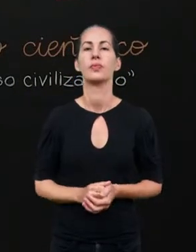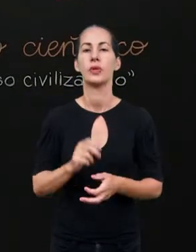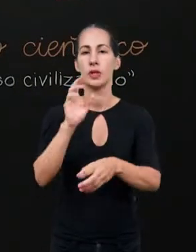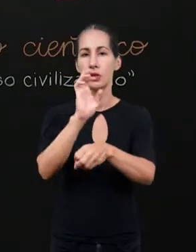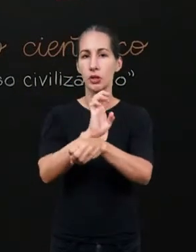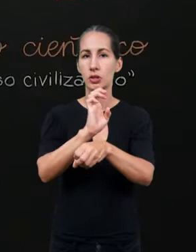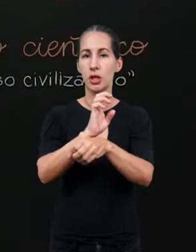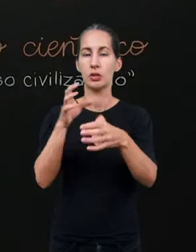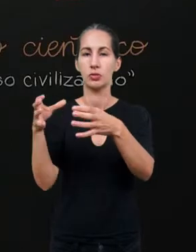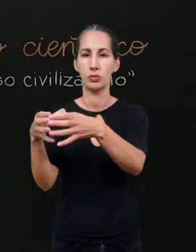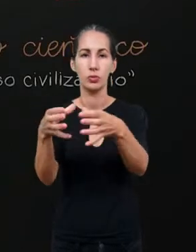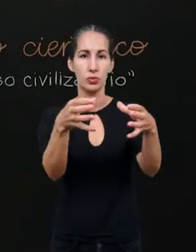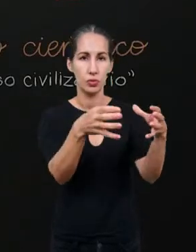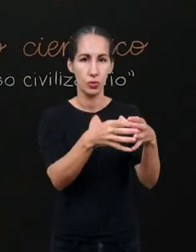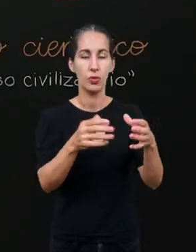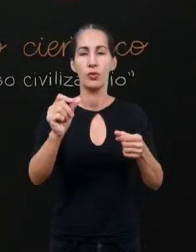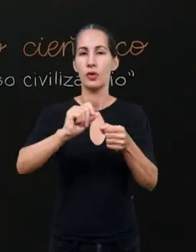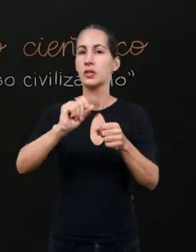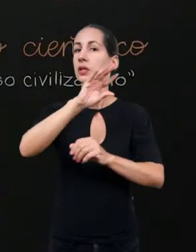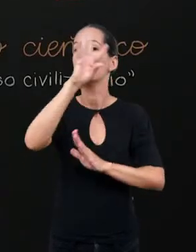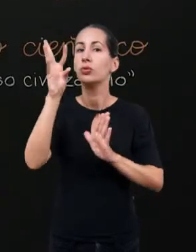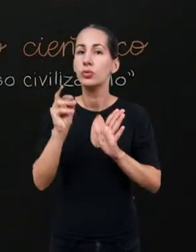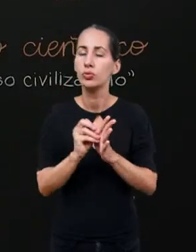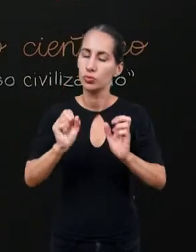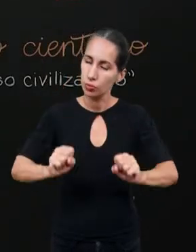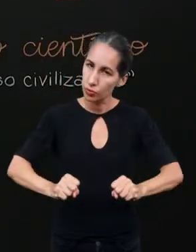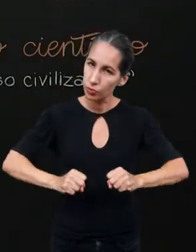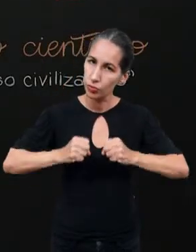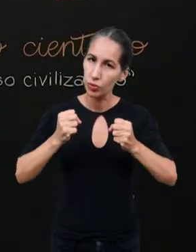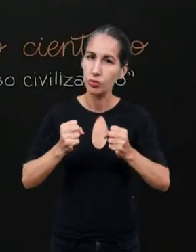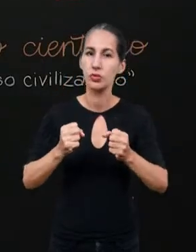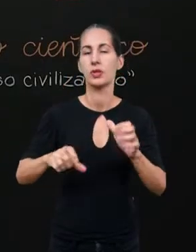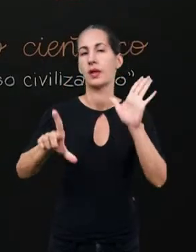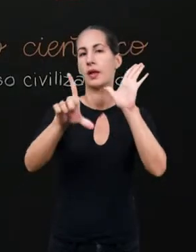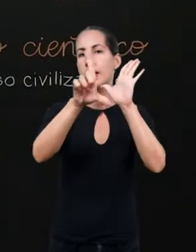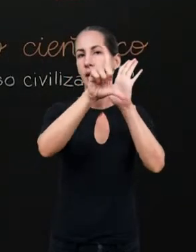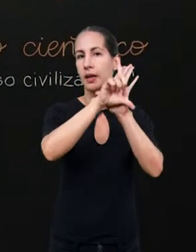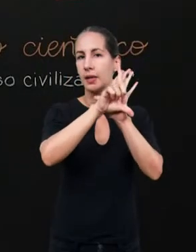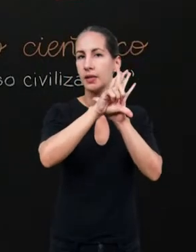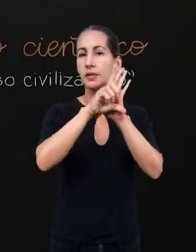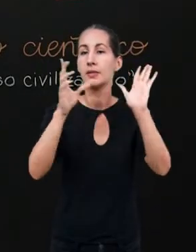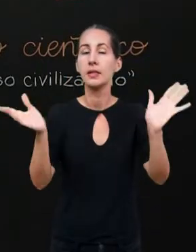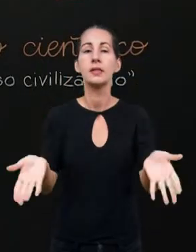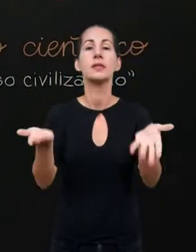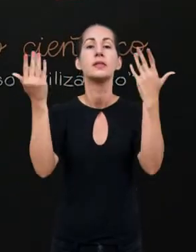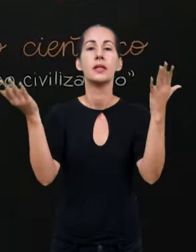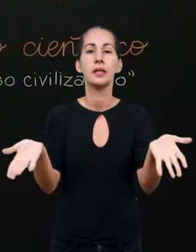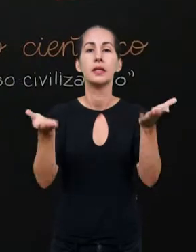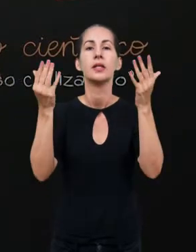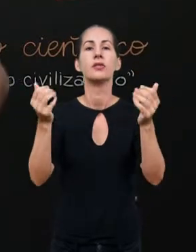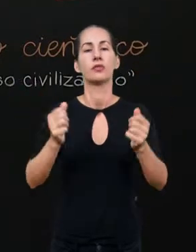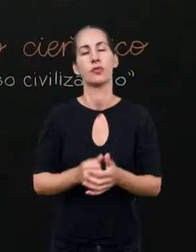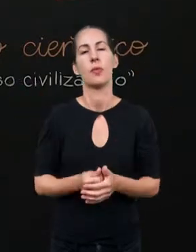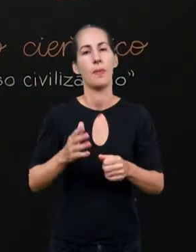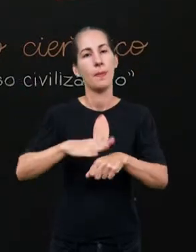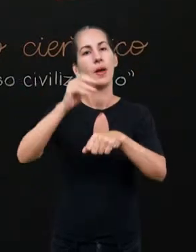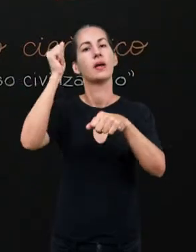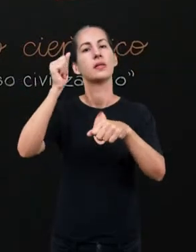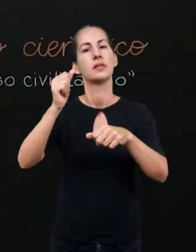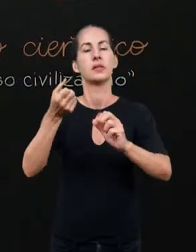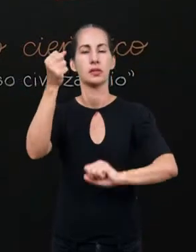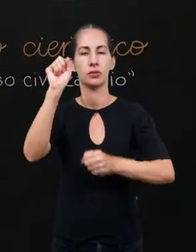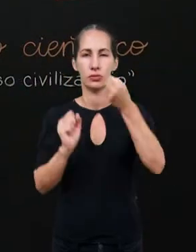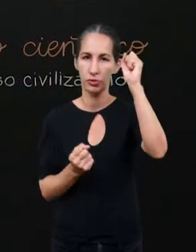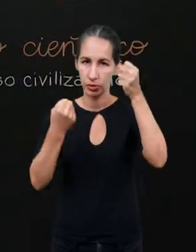vão utilizar toda a sua força, as leis, os incentivos para potencializar as suas